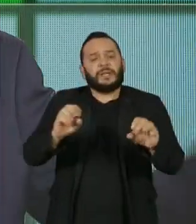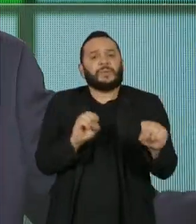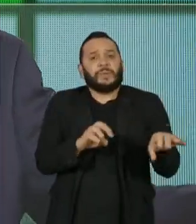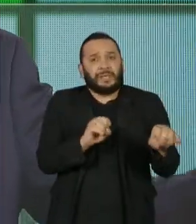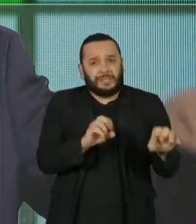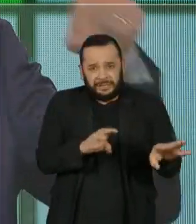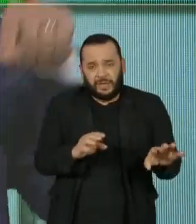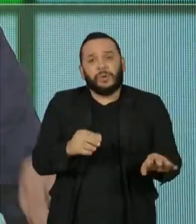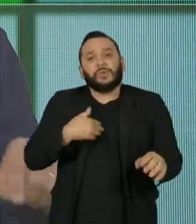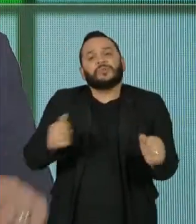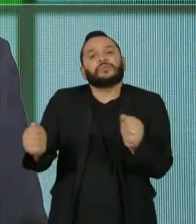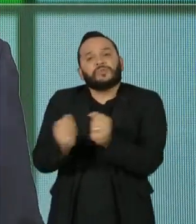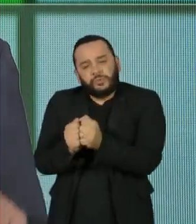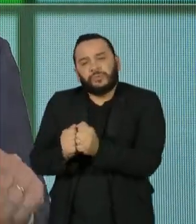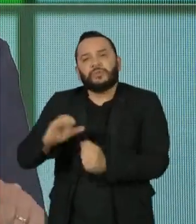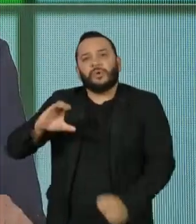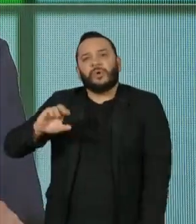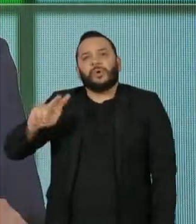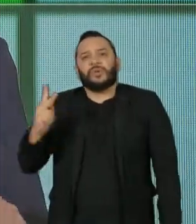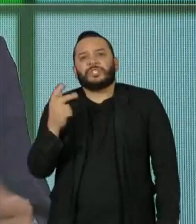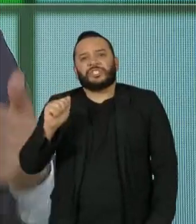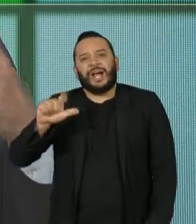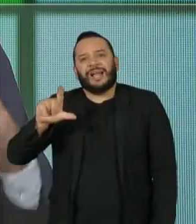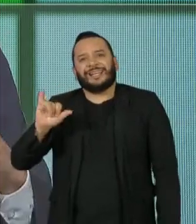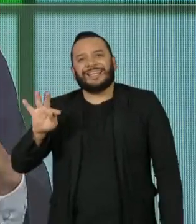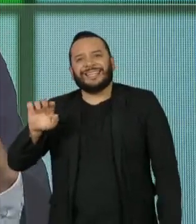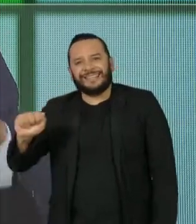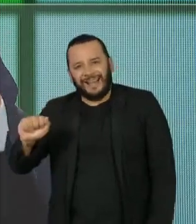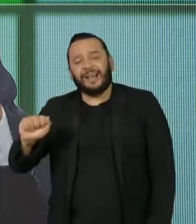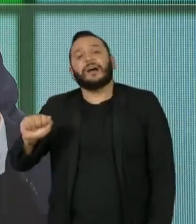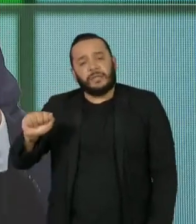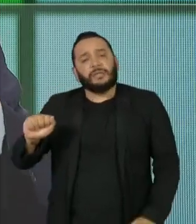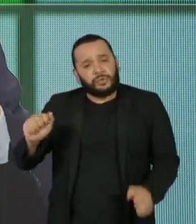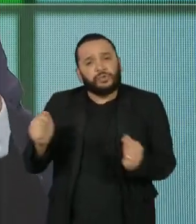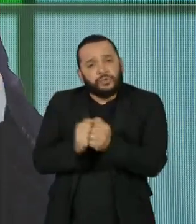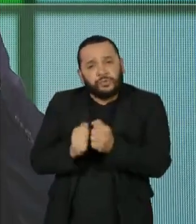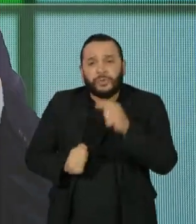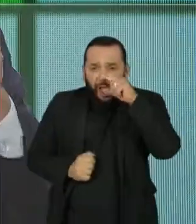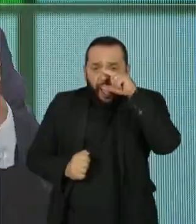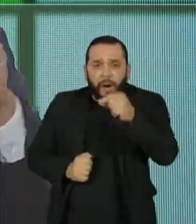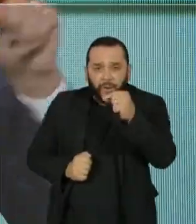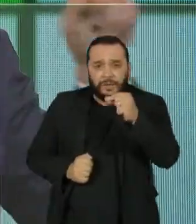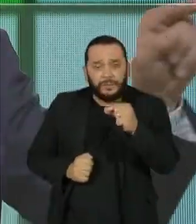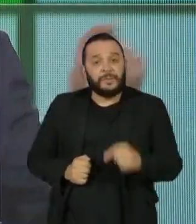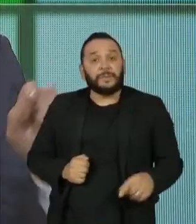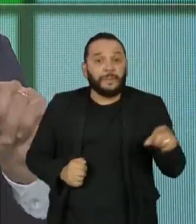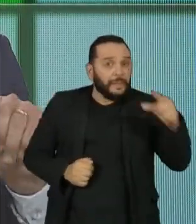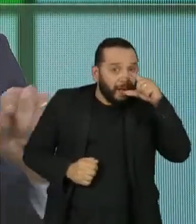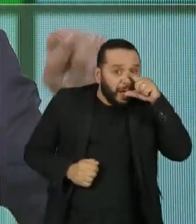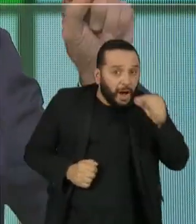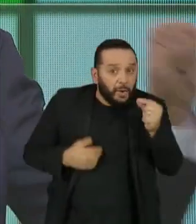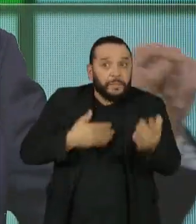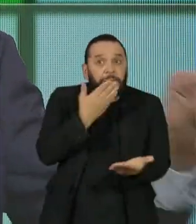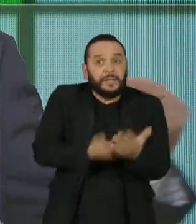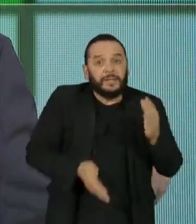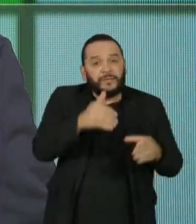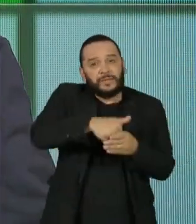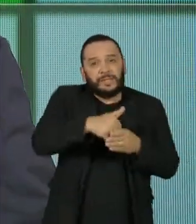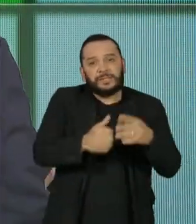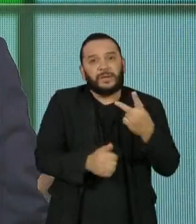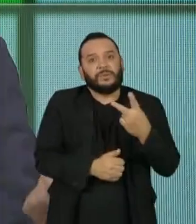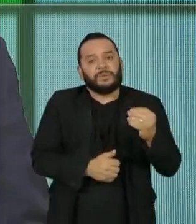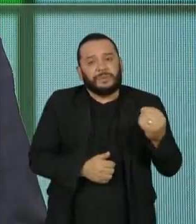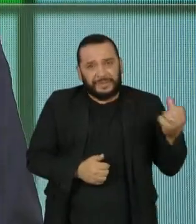de São Paulo, que era o Chalita, durante o governo Alckmin. Eu fiz convênios quando o Alckmin perdeu a eleição de 2006 e foi ser